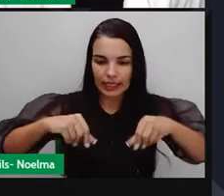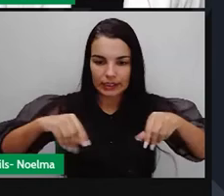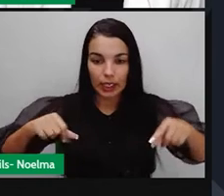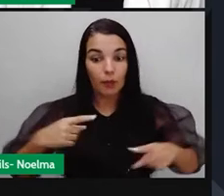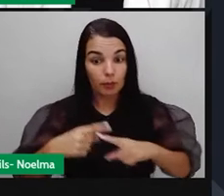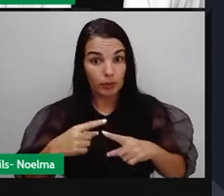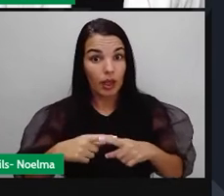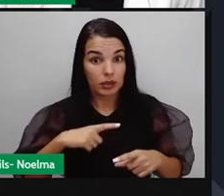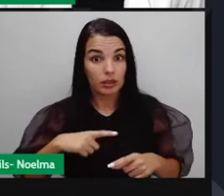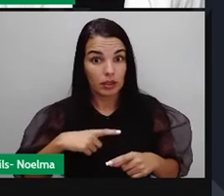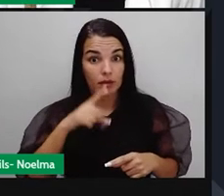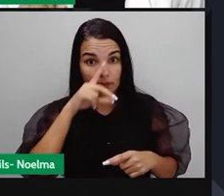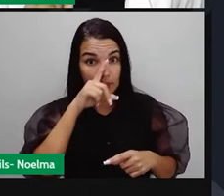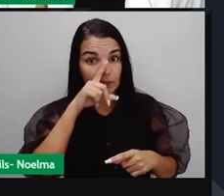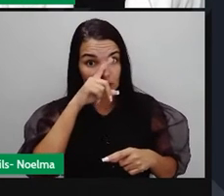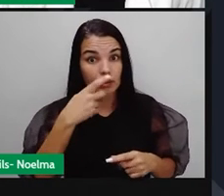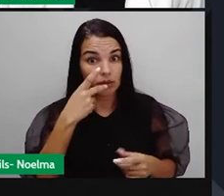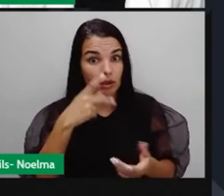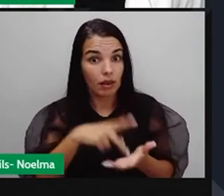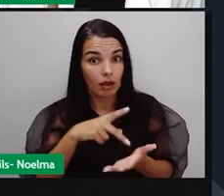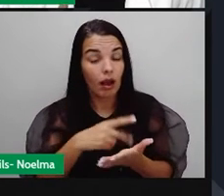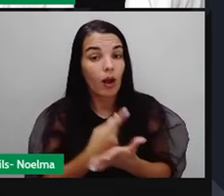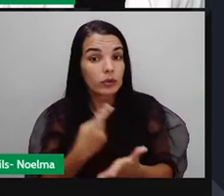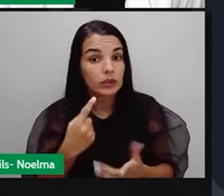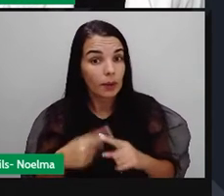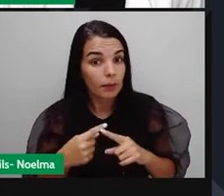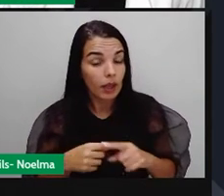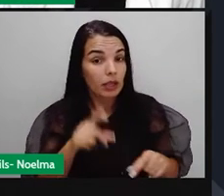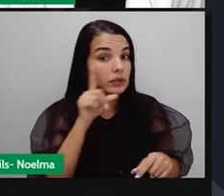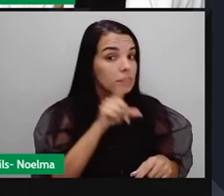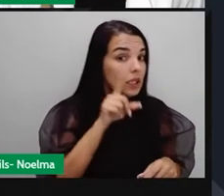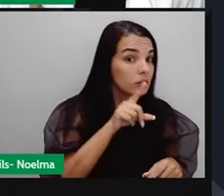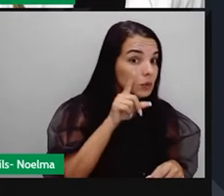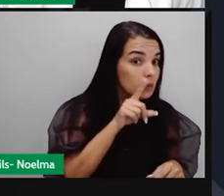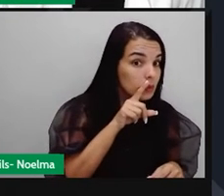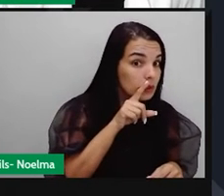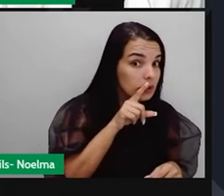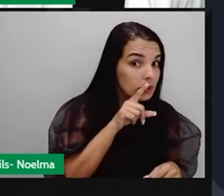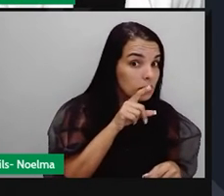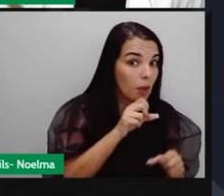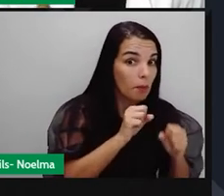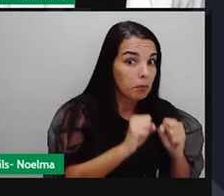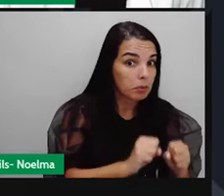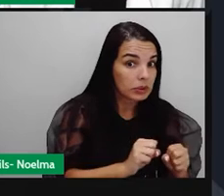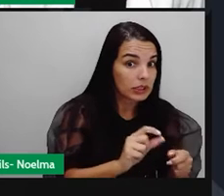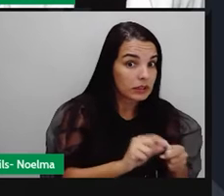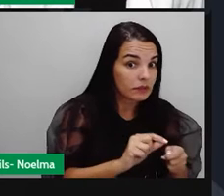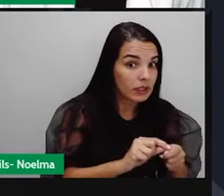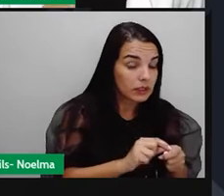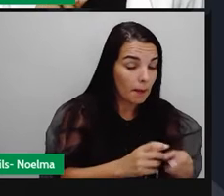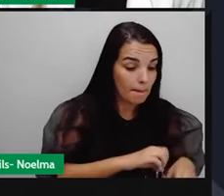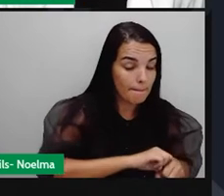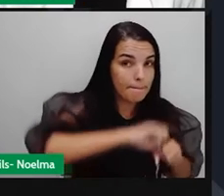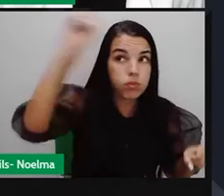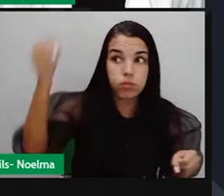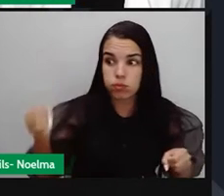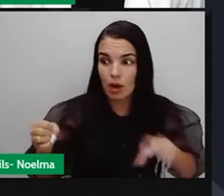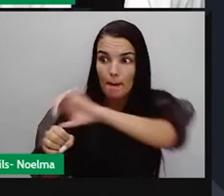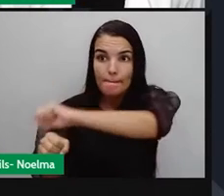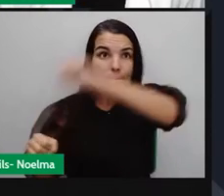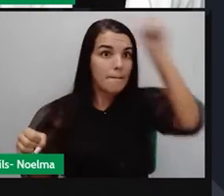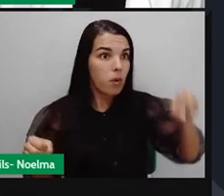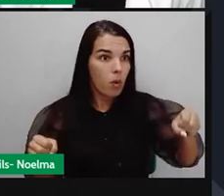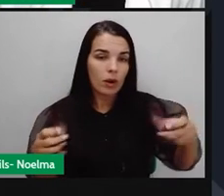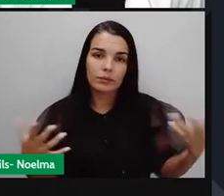realmente existia. Se Estados Unidos e União Soviética chegassem a usar as armas entre si, a